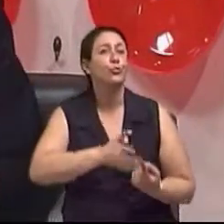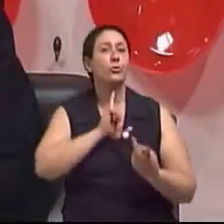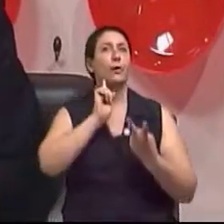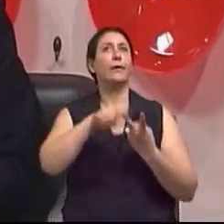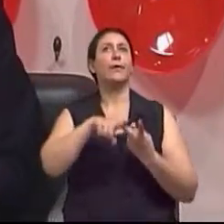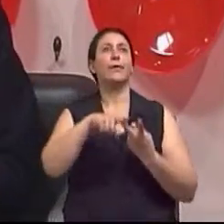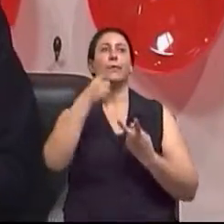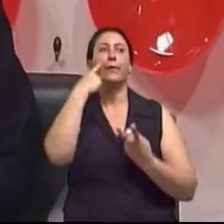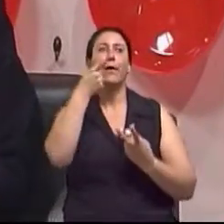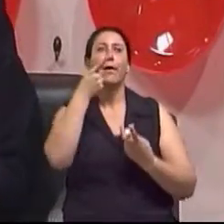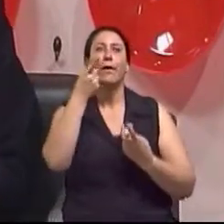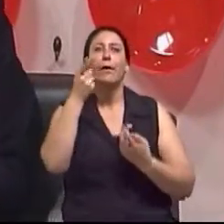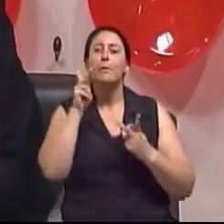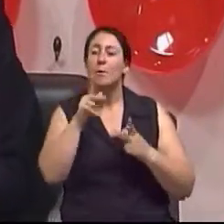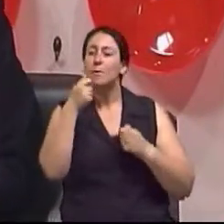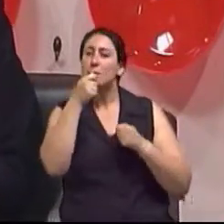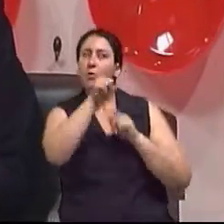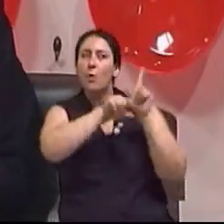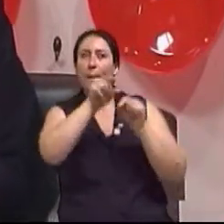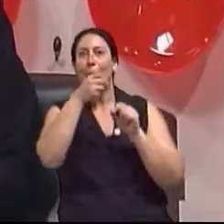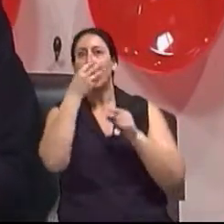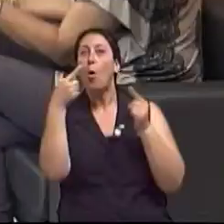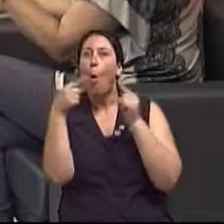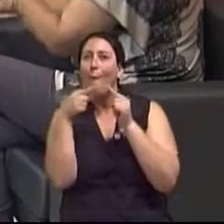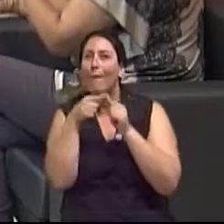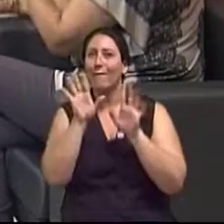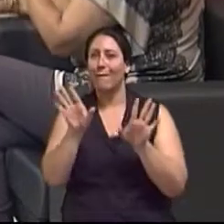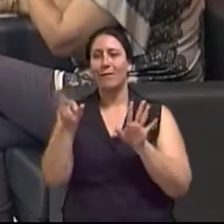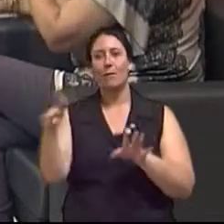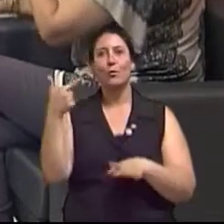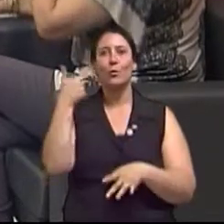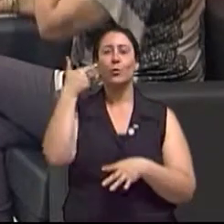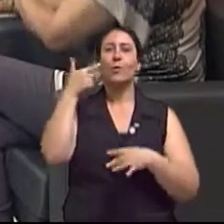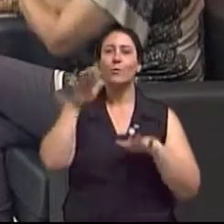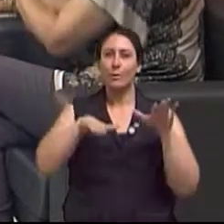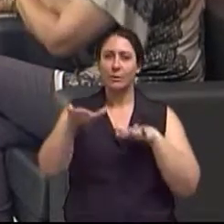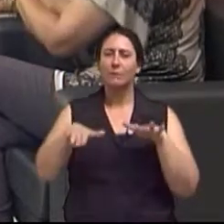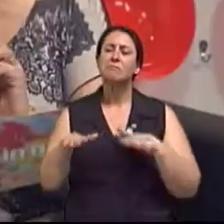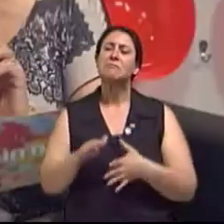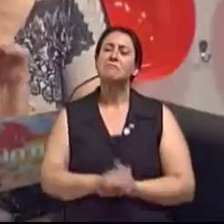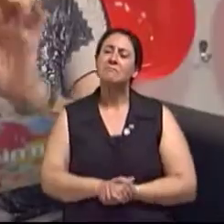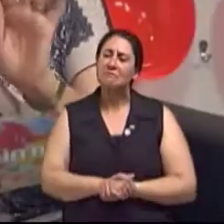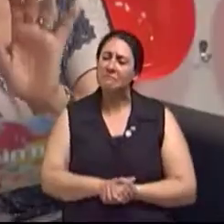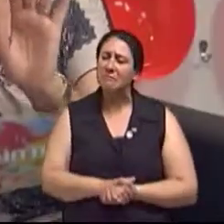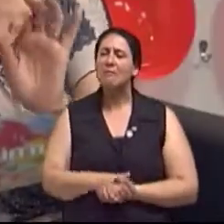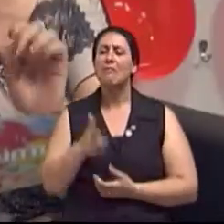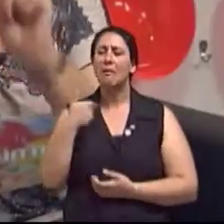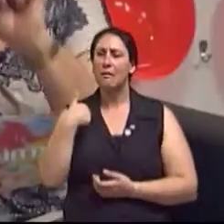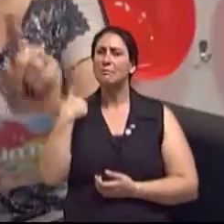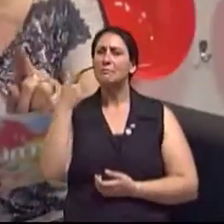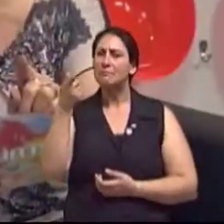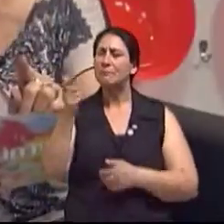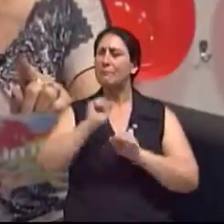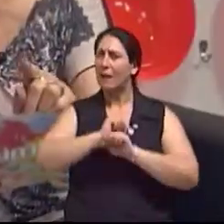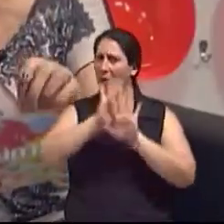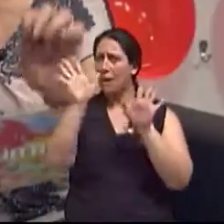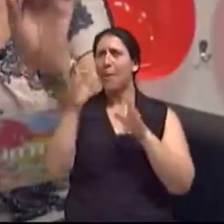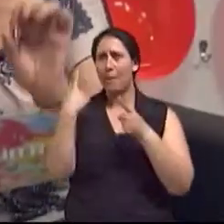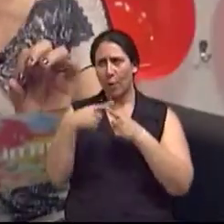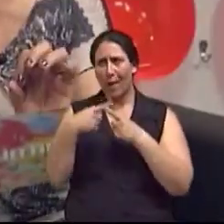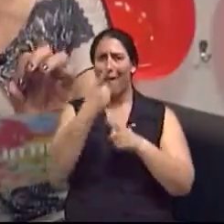isso tem que ser bem selecionado, não é? Sim, o que está ficando muito claro também é que cada paciente é um